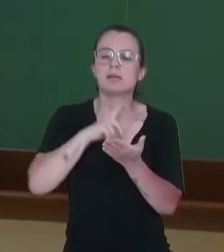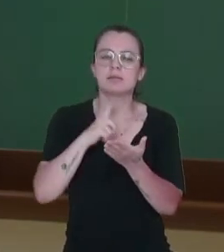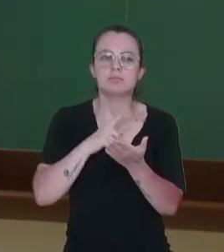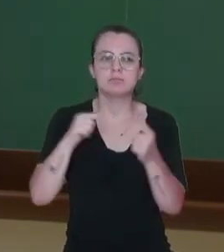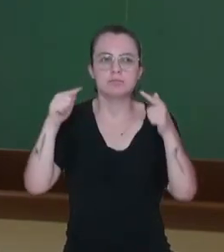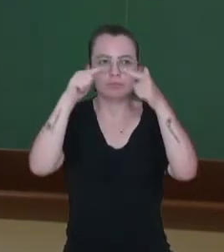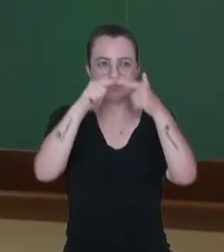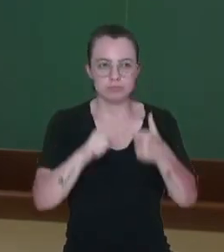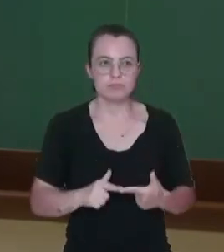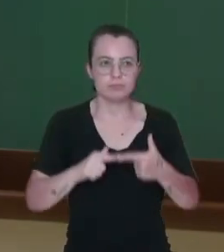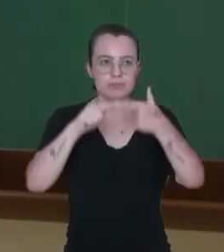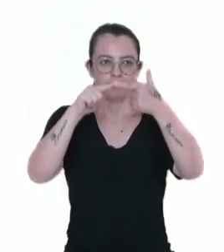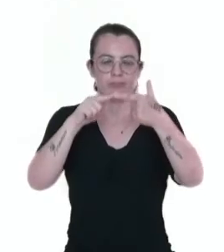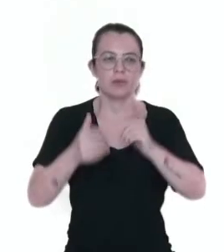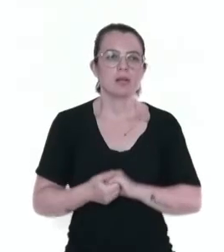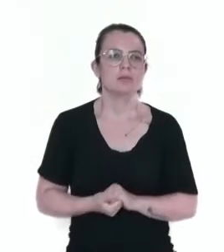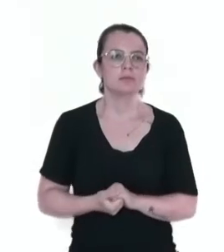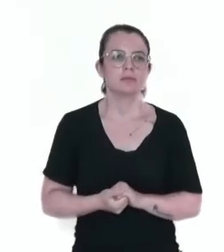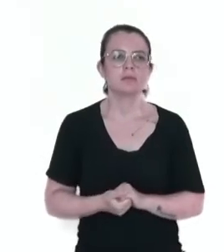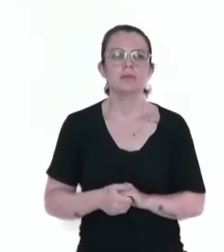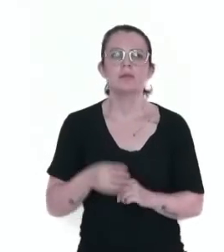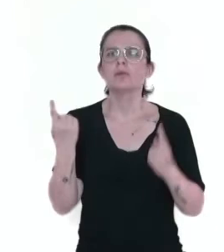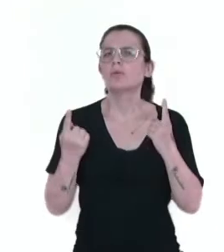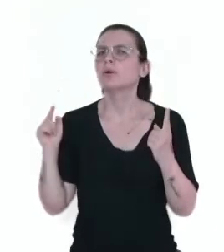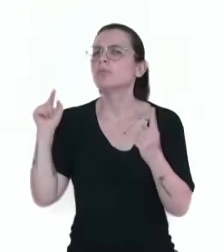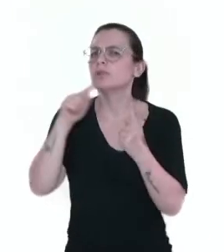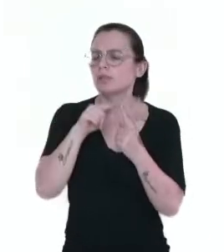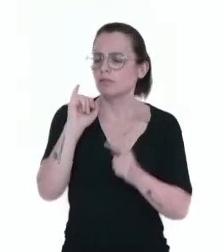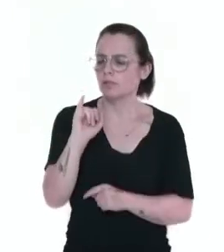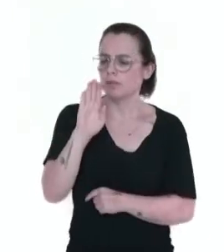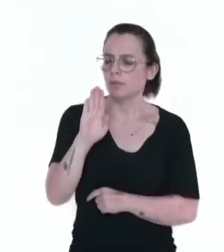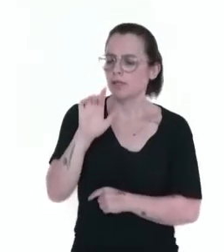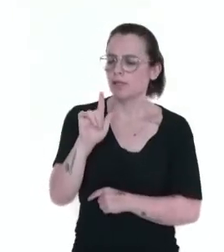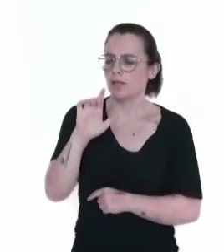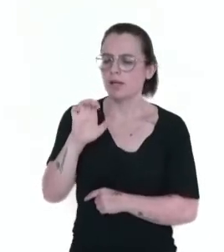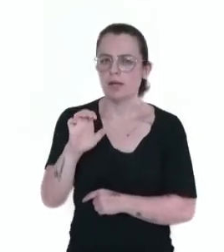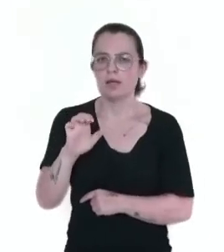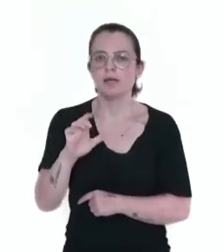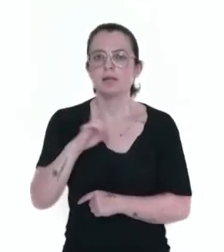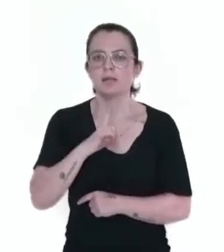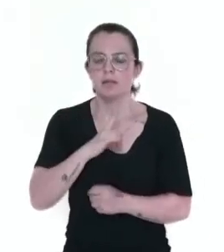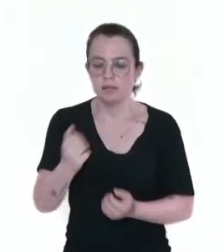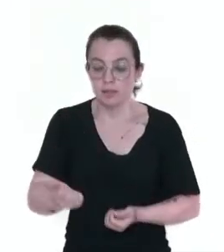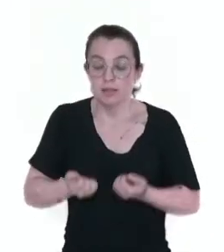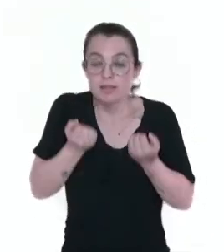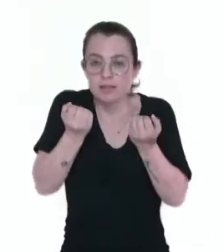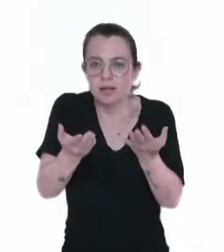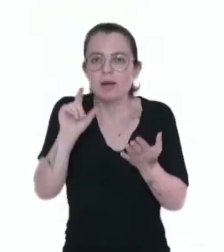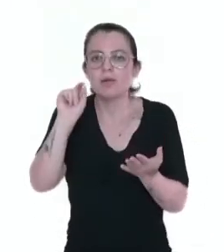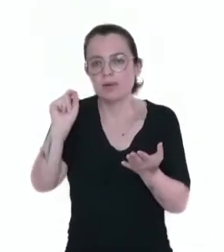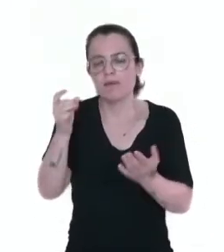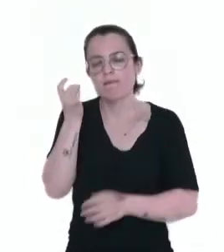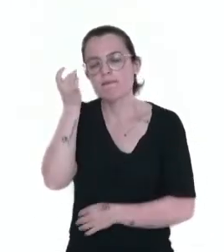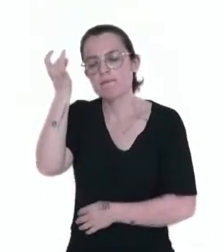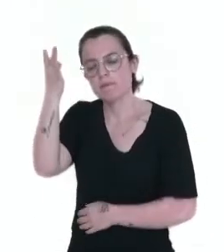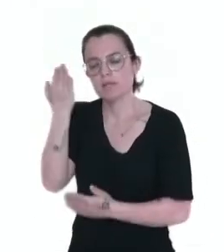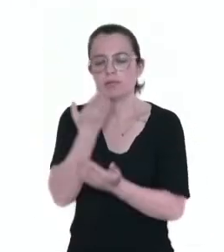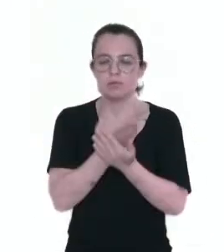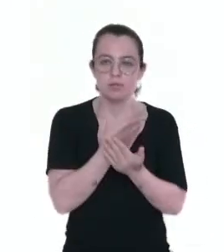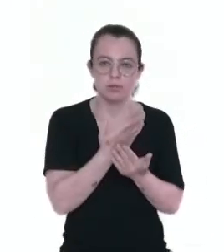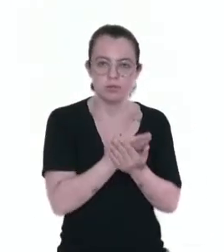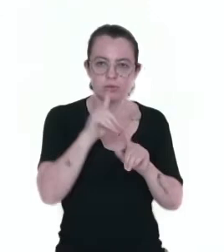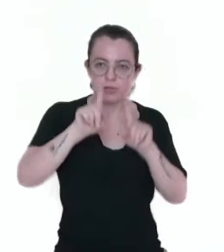E aí nós temos, então, ali, como objetivo do IBGE, visa facilitar os estudos estatísticos,